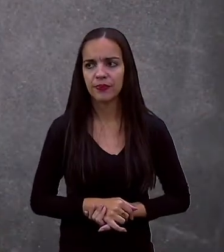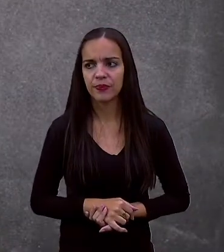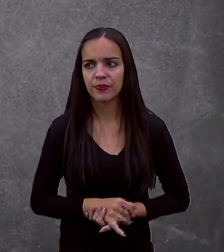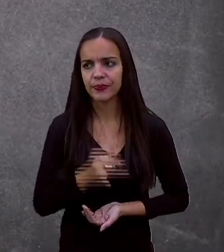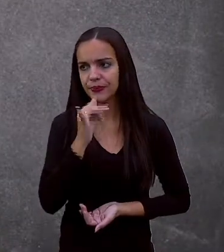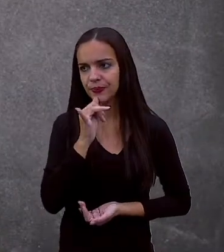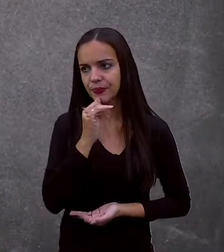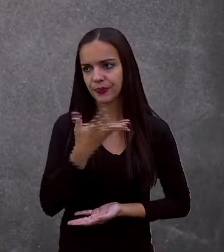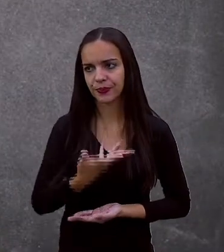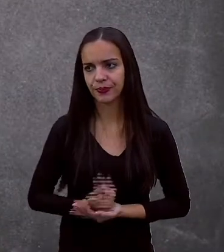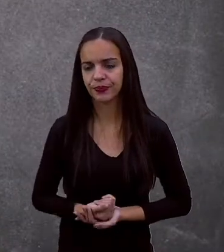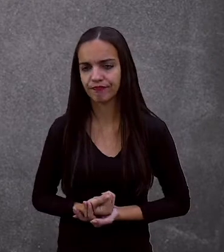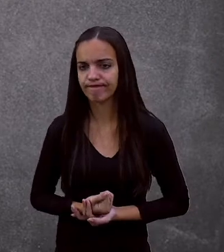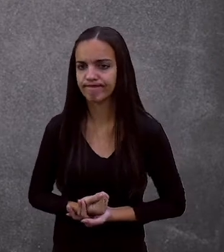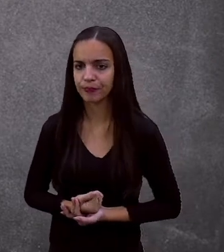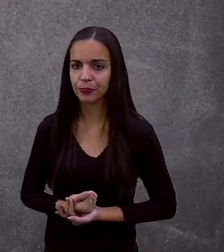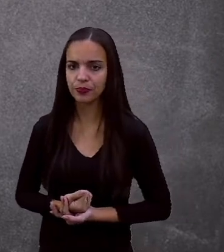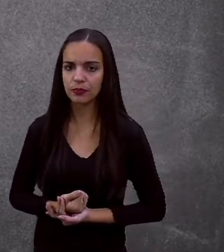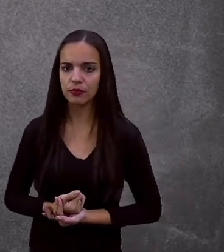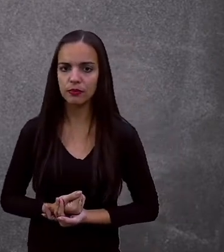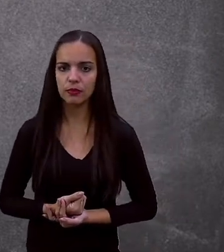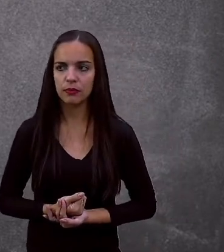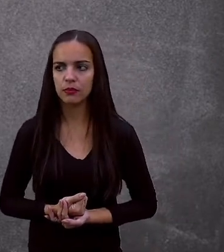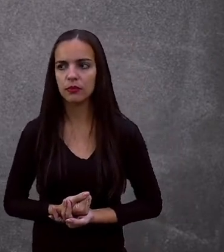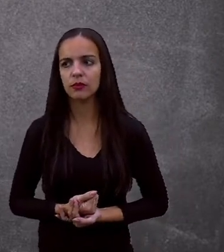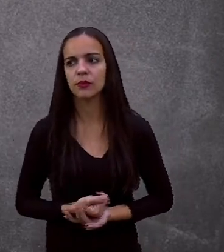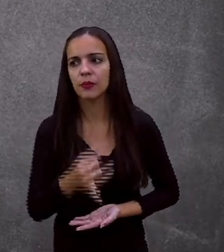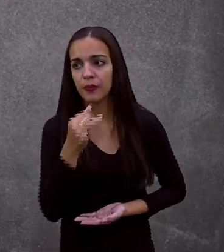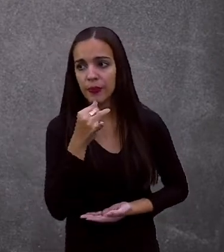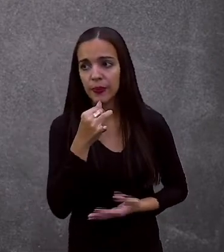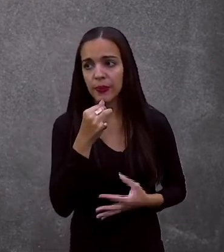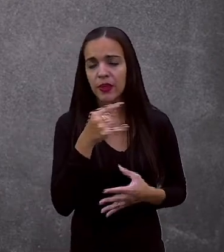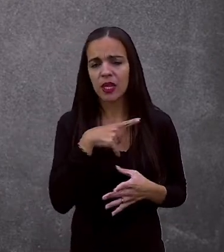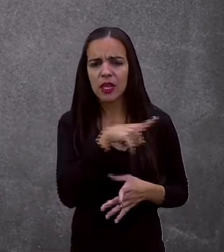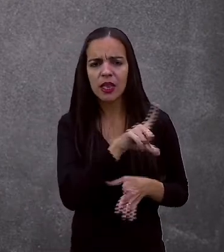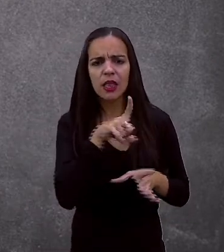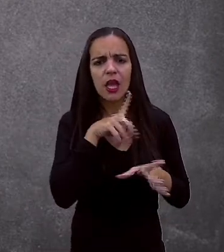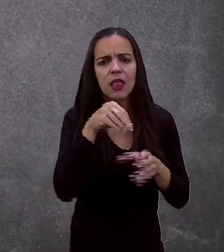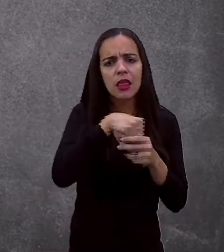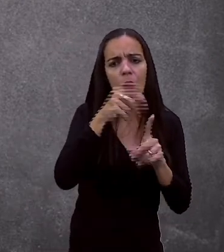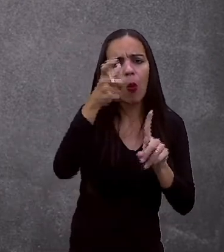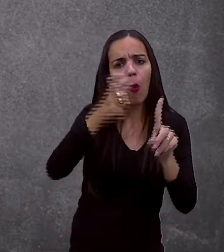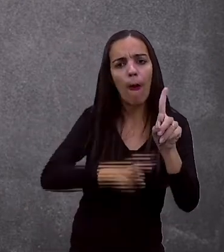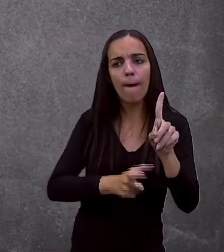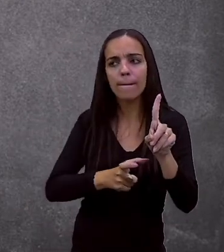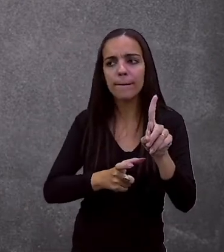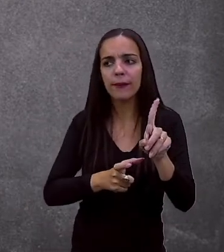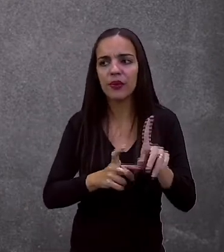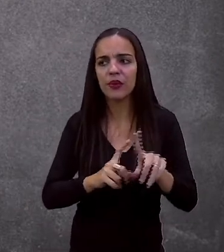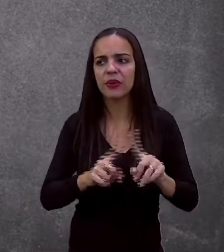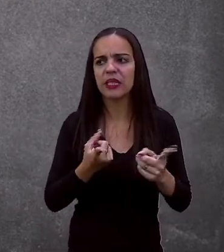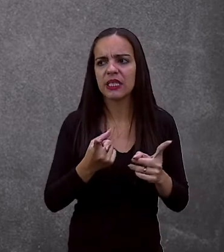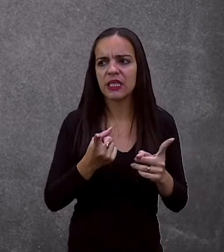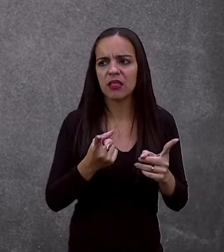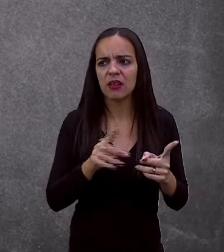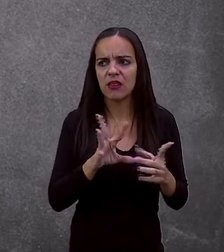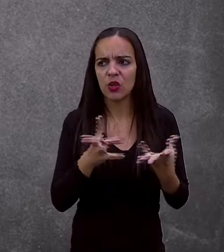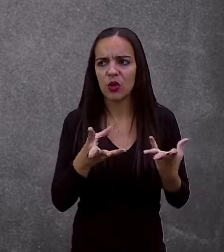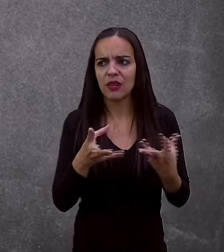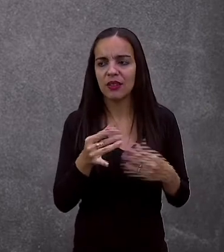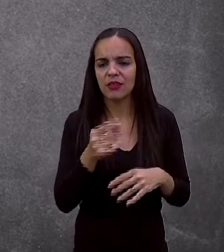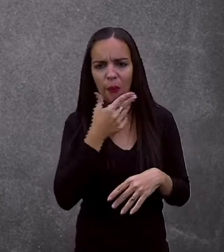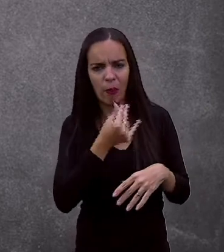criaturas ficcionais, né? Óbvio que habitam a narrativa. Peraí, não é tão óbvio assim,